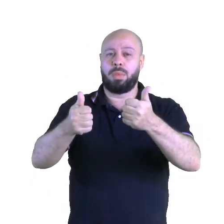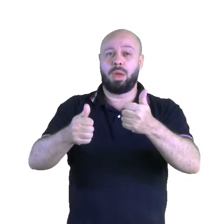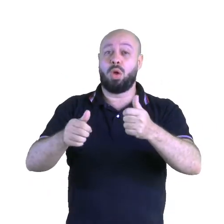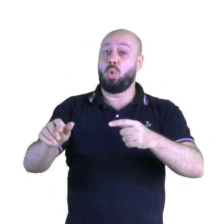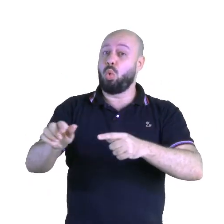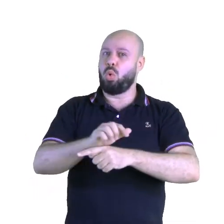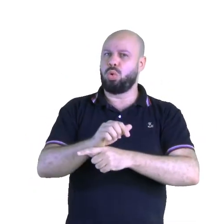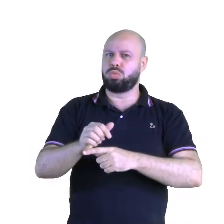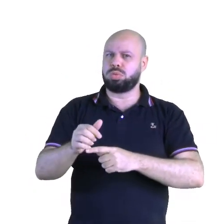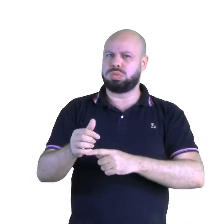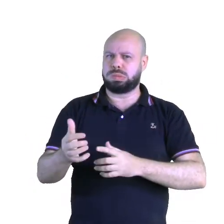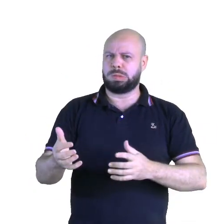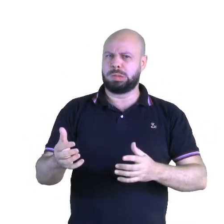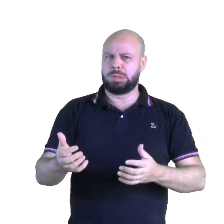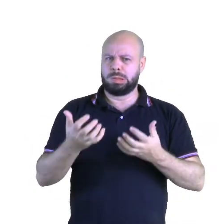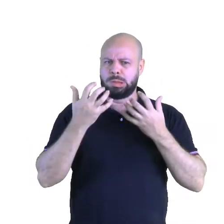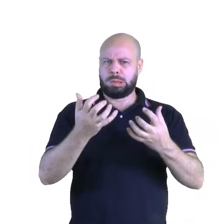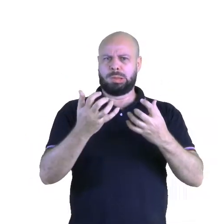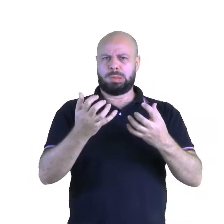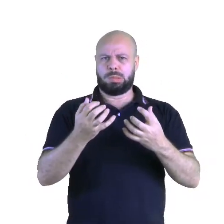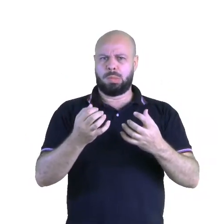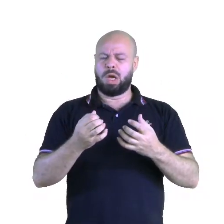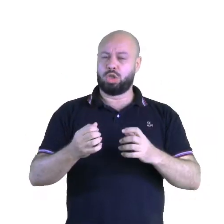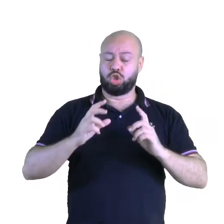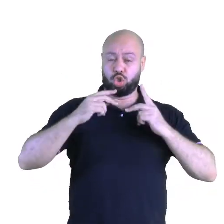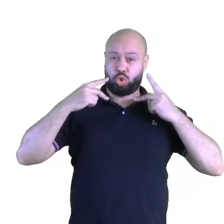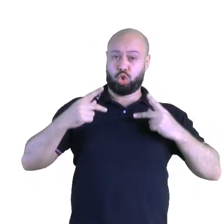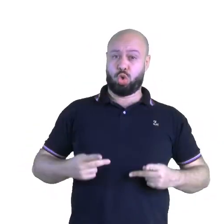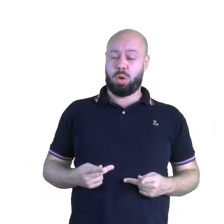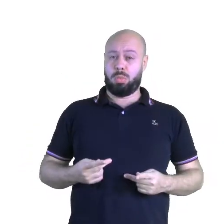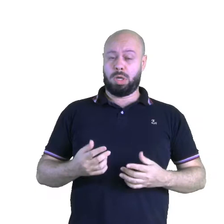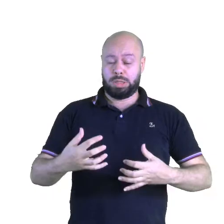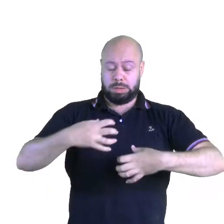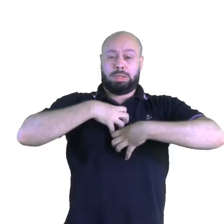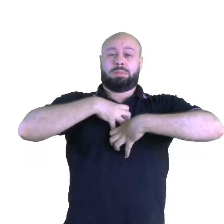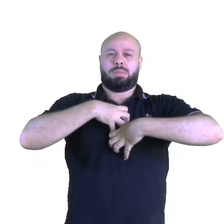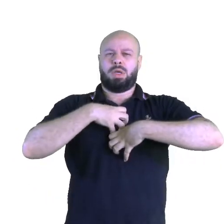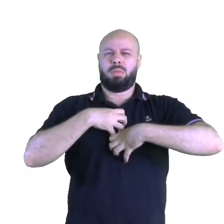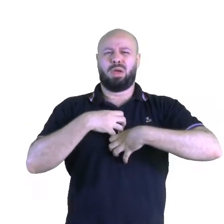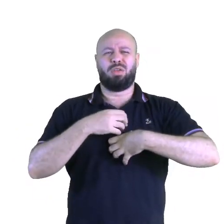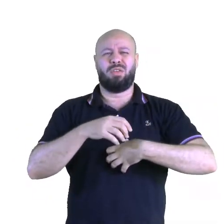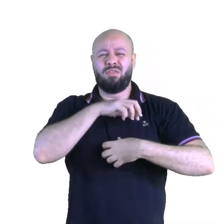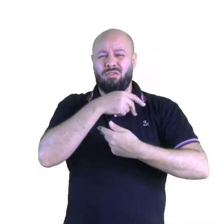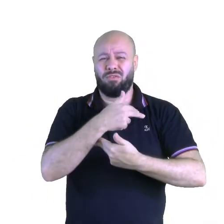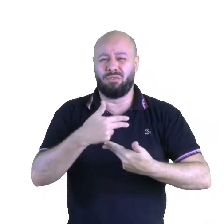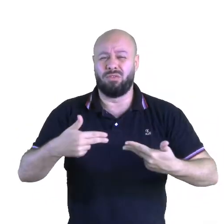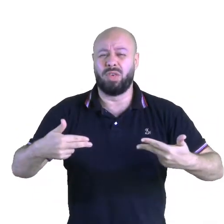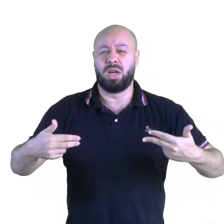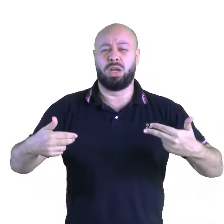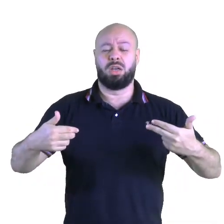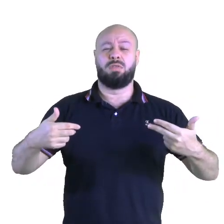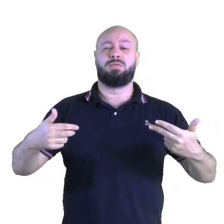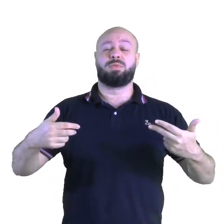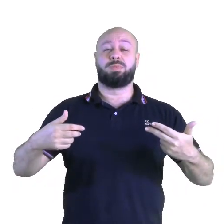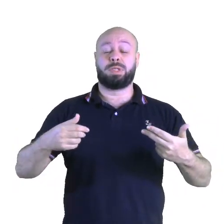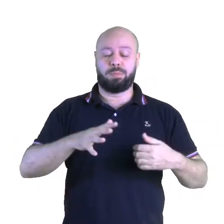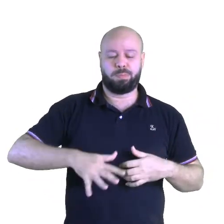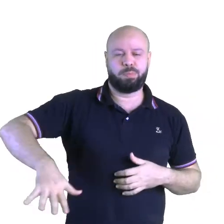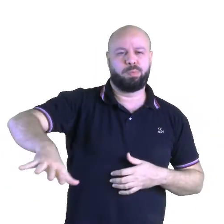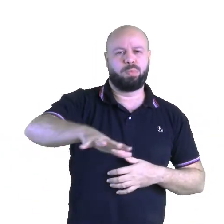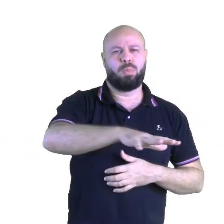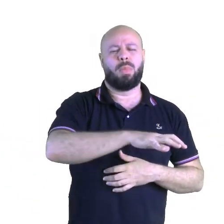e problemas, não só os seres humanos, mas também a todos os seres vivos, prejudicando o quê? O ambiente.